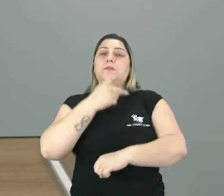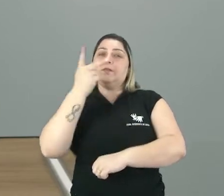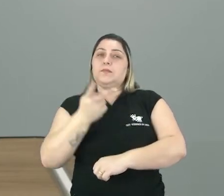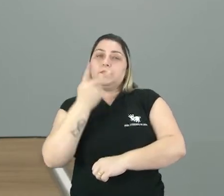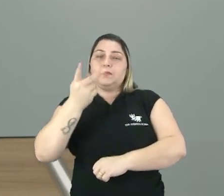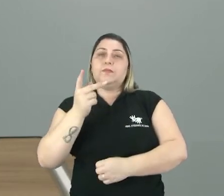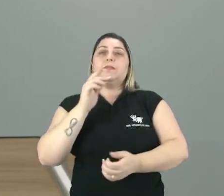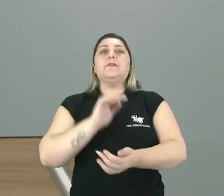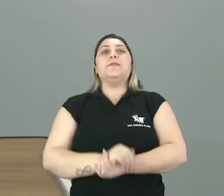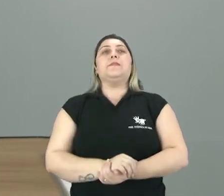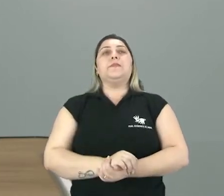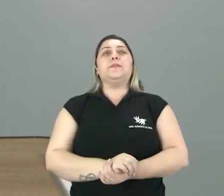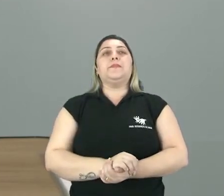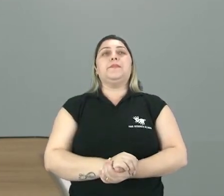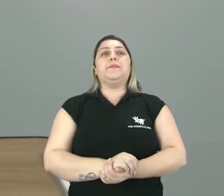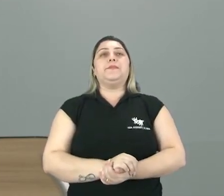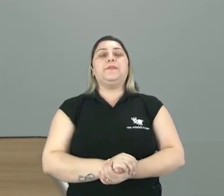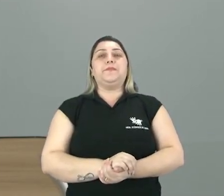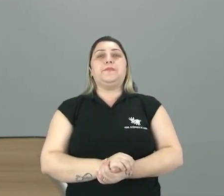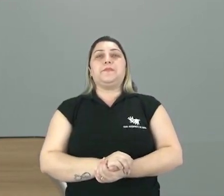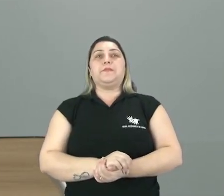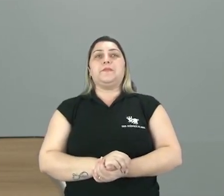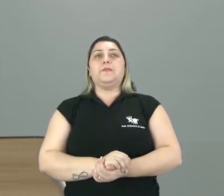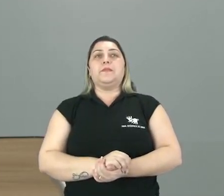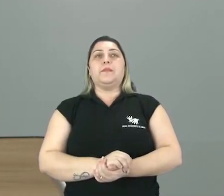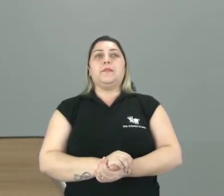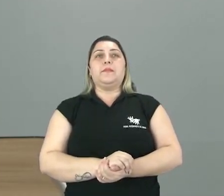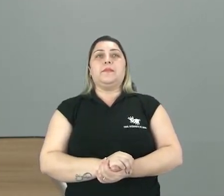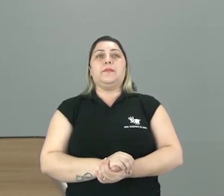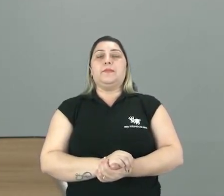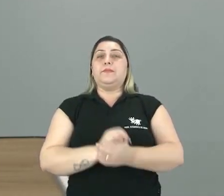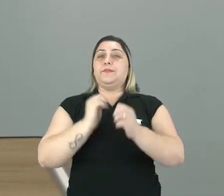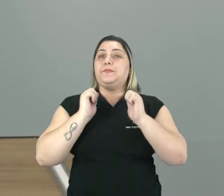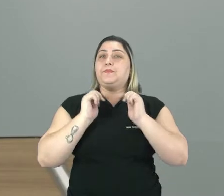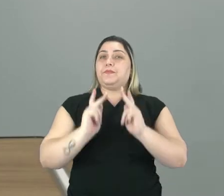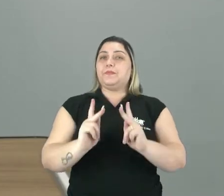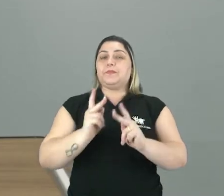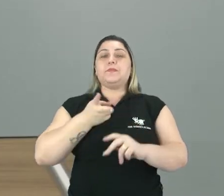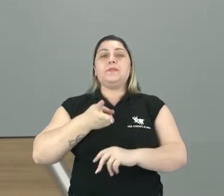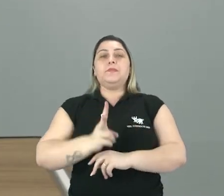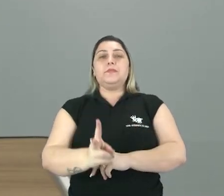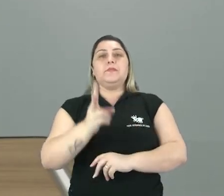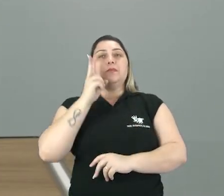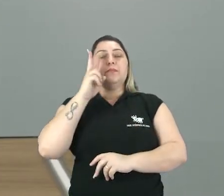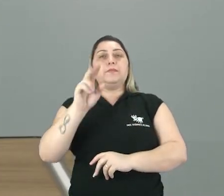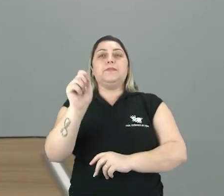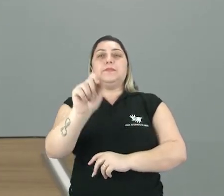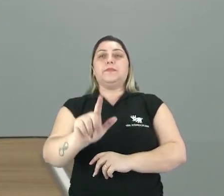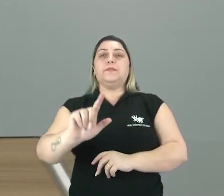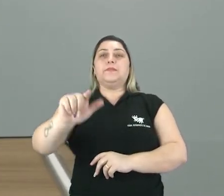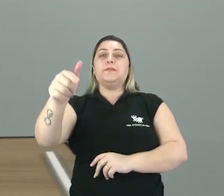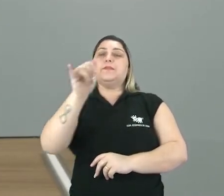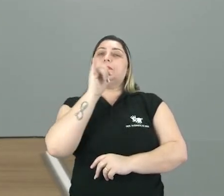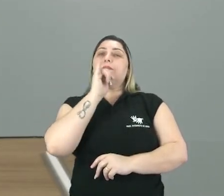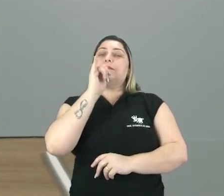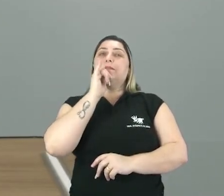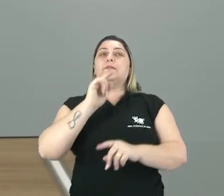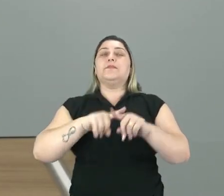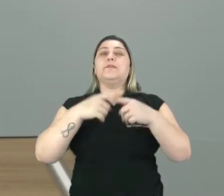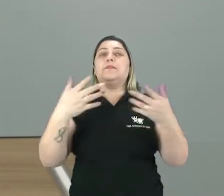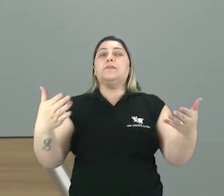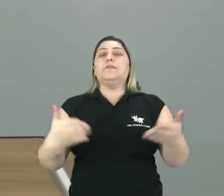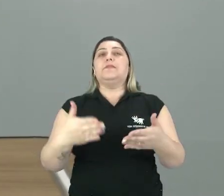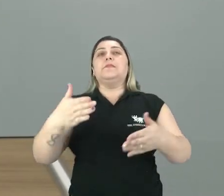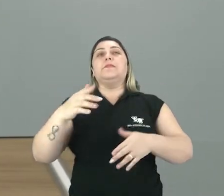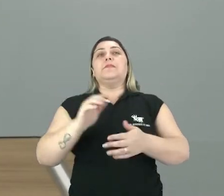migrações. E é exatamente sobre isso que nós vamos falar, tá bom? Continue aí comigo para a gente ver outros exemplos. Mas agora, Nathalie,